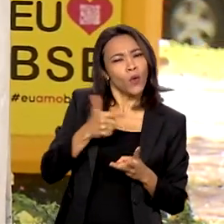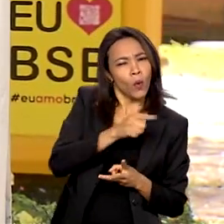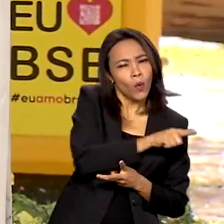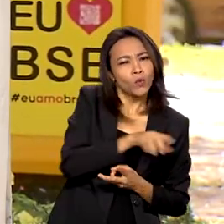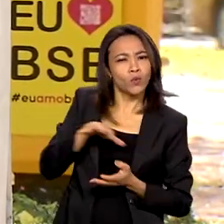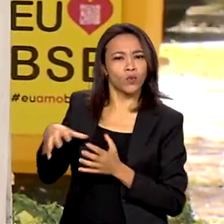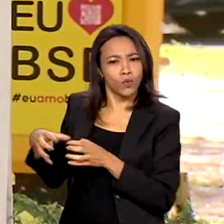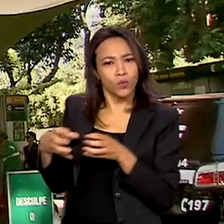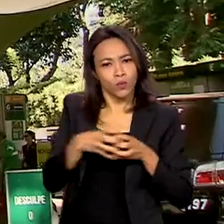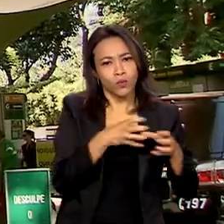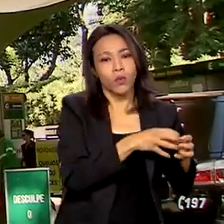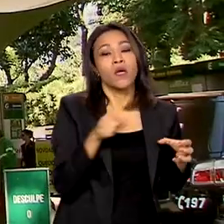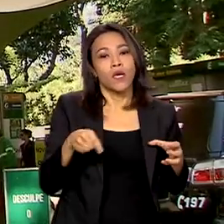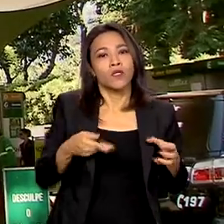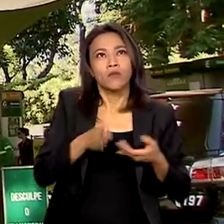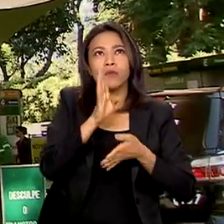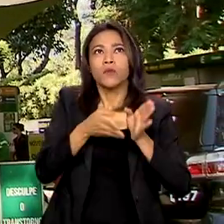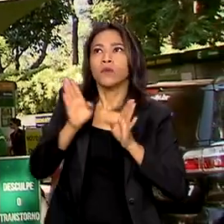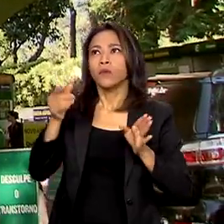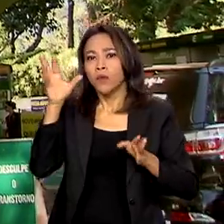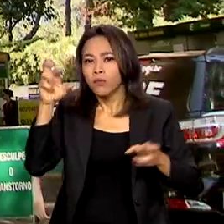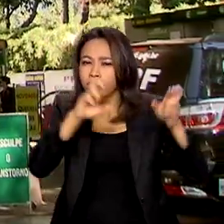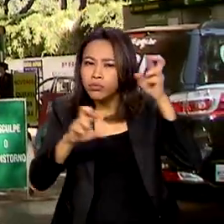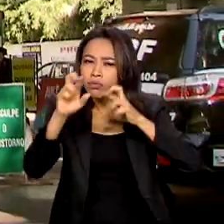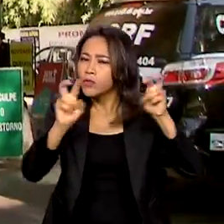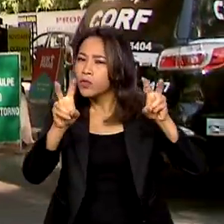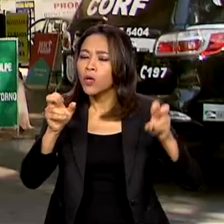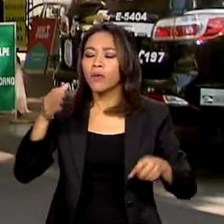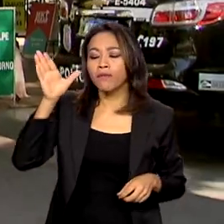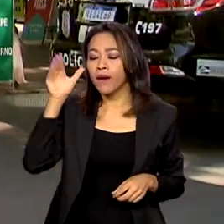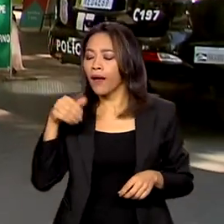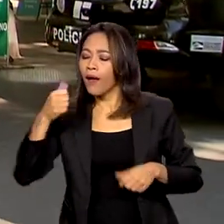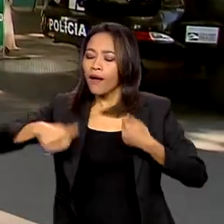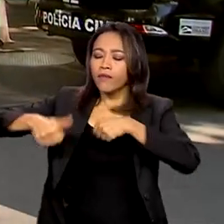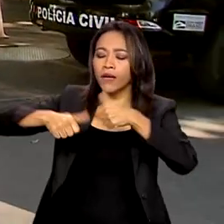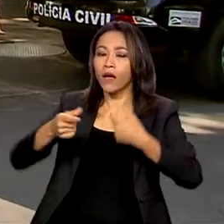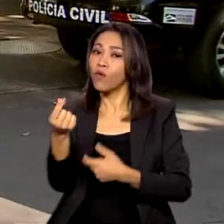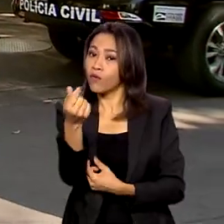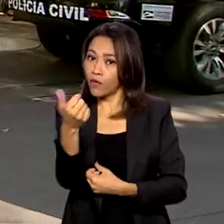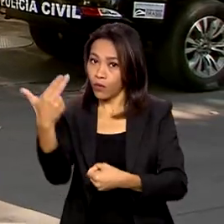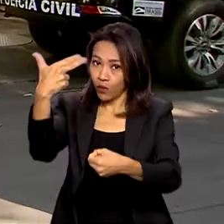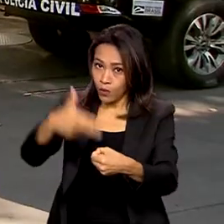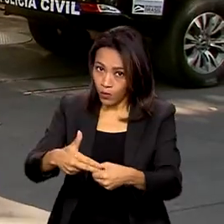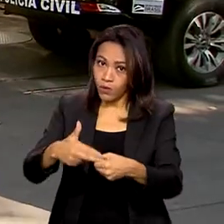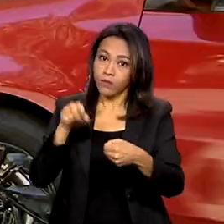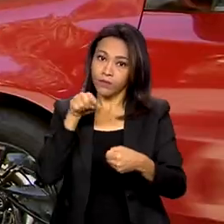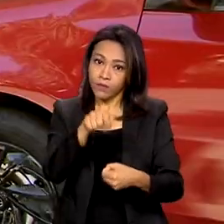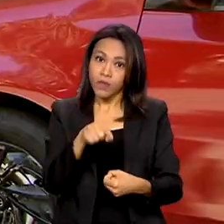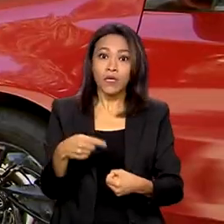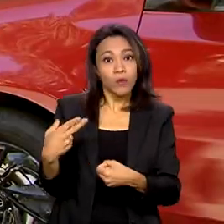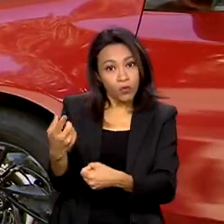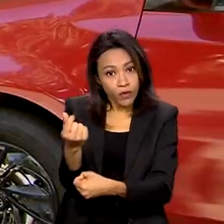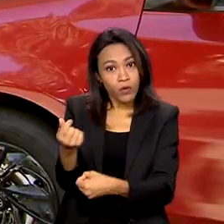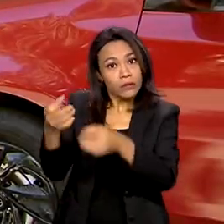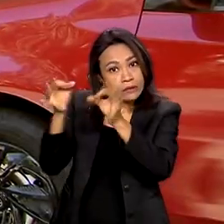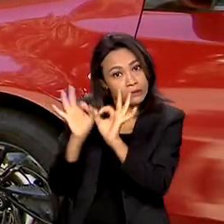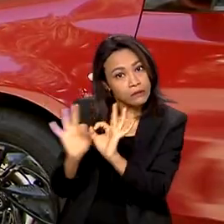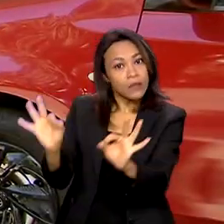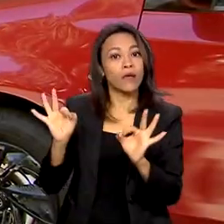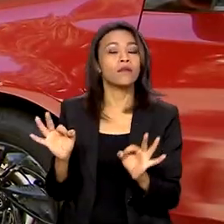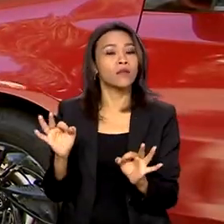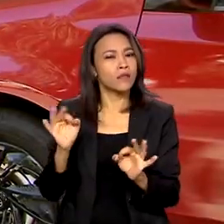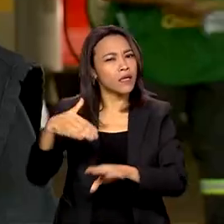cumprimento da medida que reduziu os preços dos combustíveis. É o mutirão preço justo, que está nas ruas de